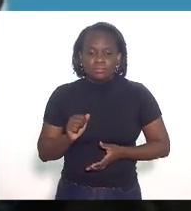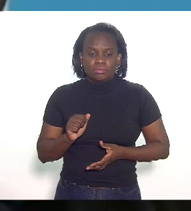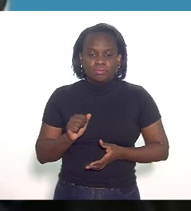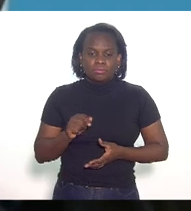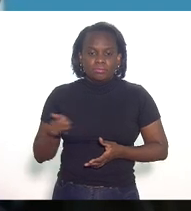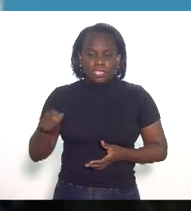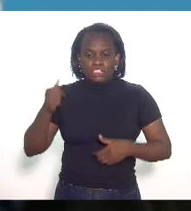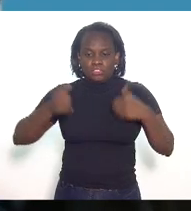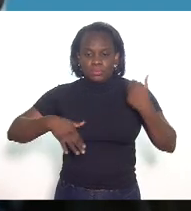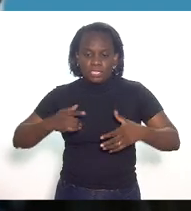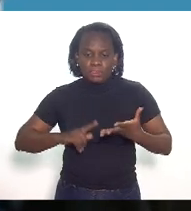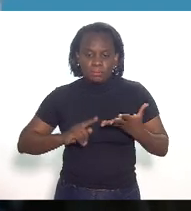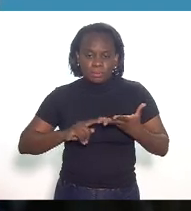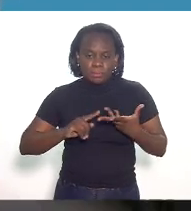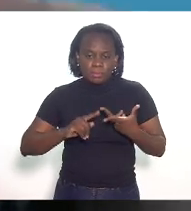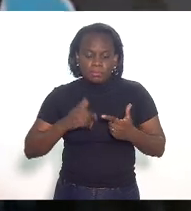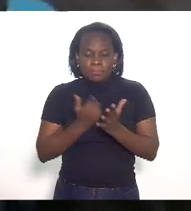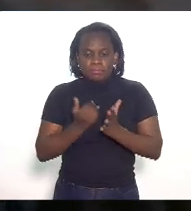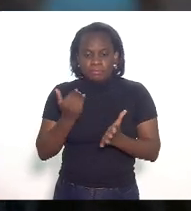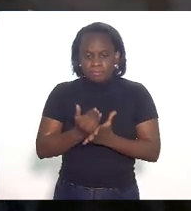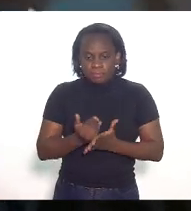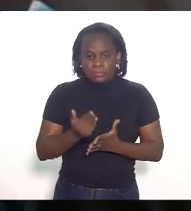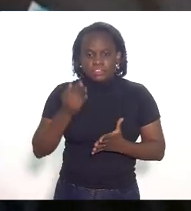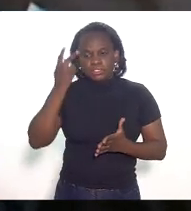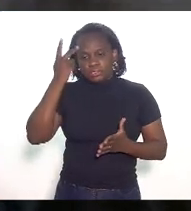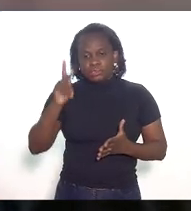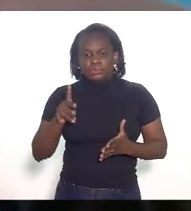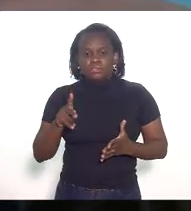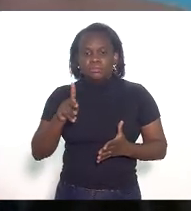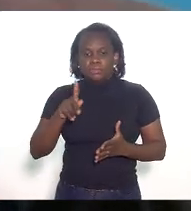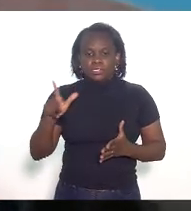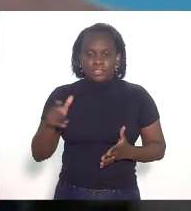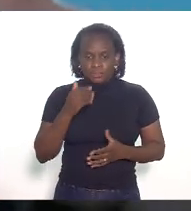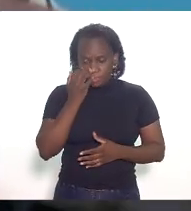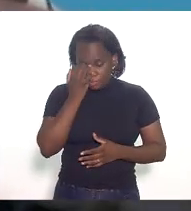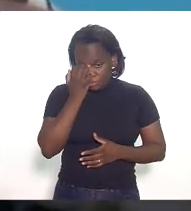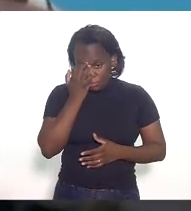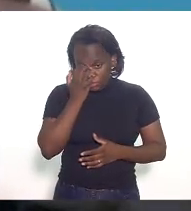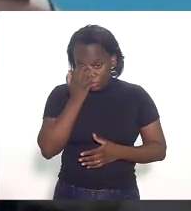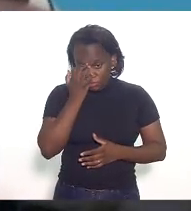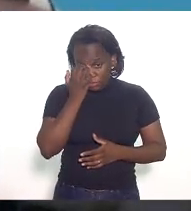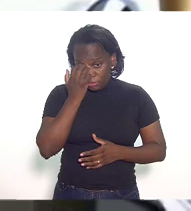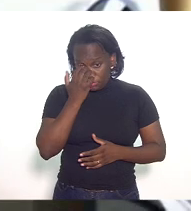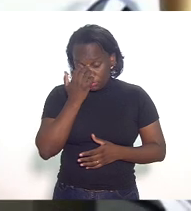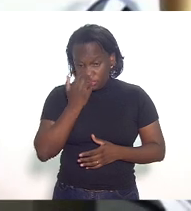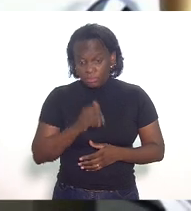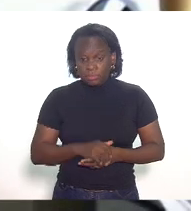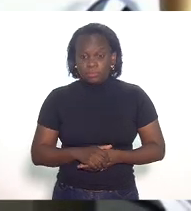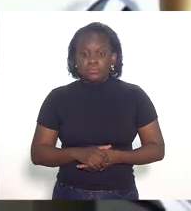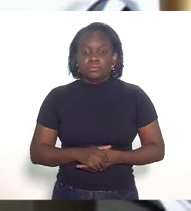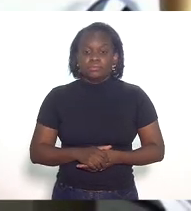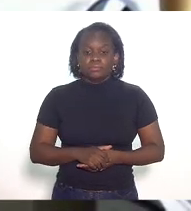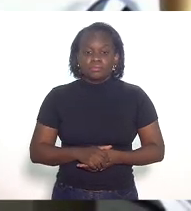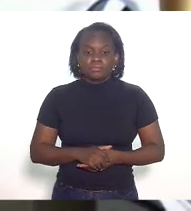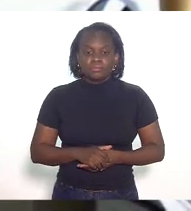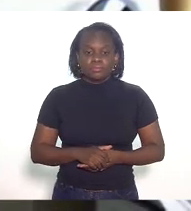as considerações mais detalhadas sobre o PL por favor Catiana